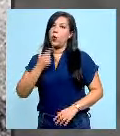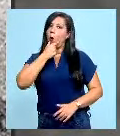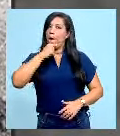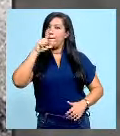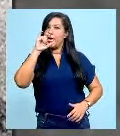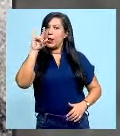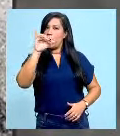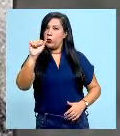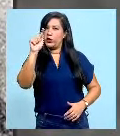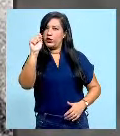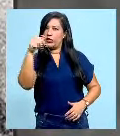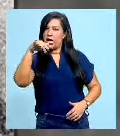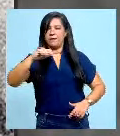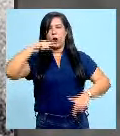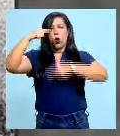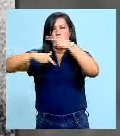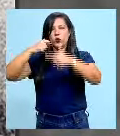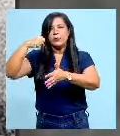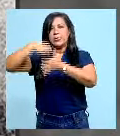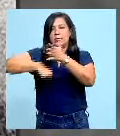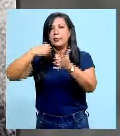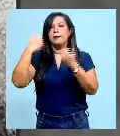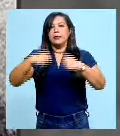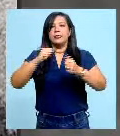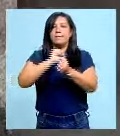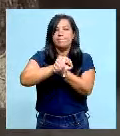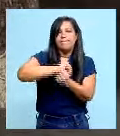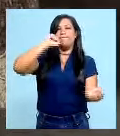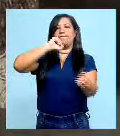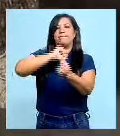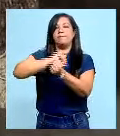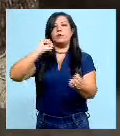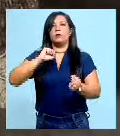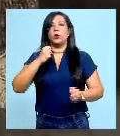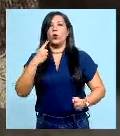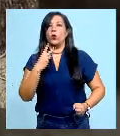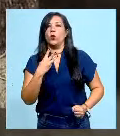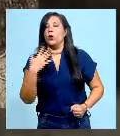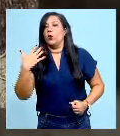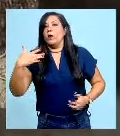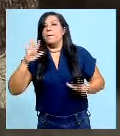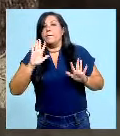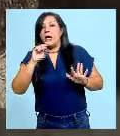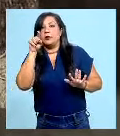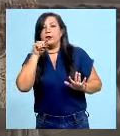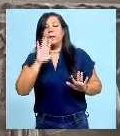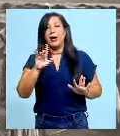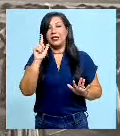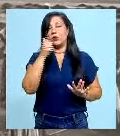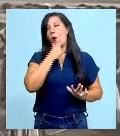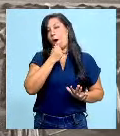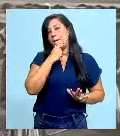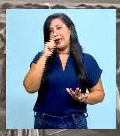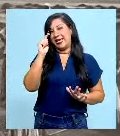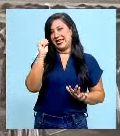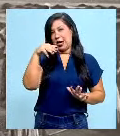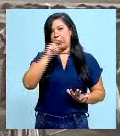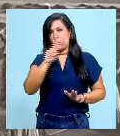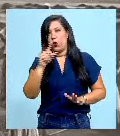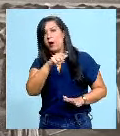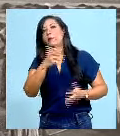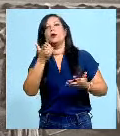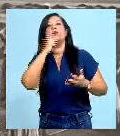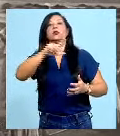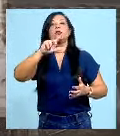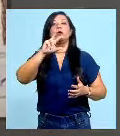lutou incansavelmente pela libertação de escravizados. Os números são imprecisos, mas Gama teria conseguido libertar mais